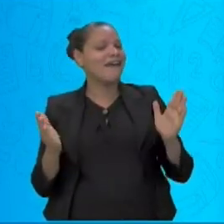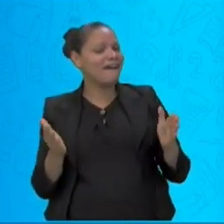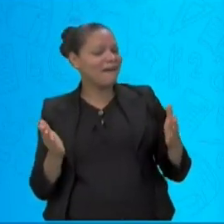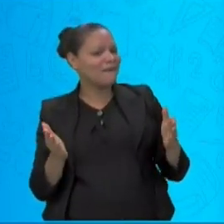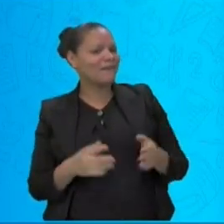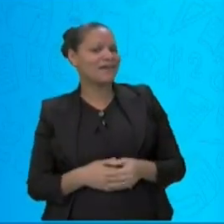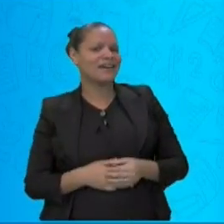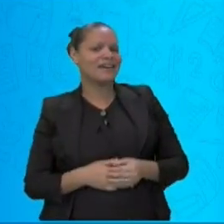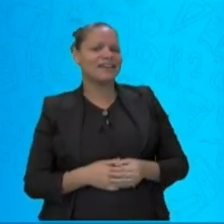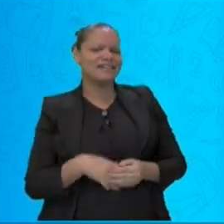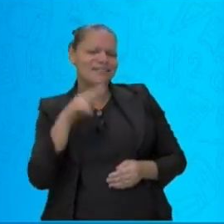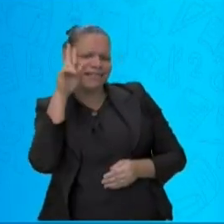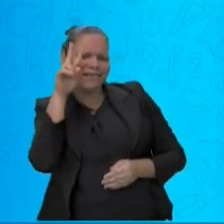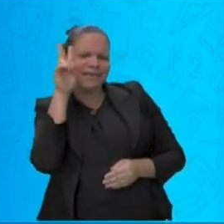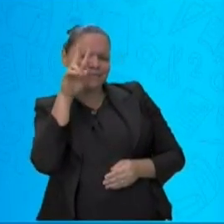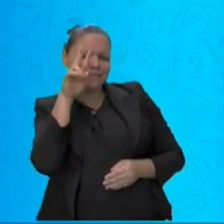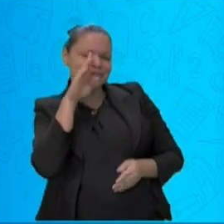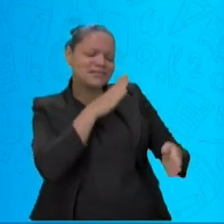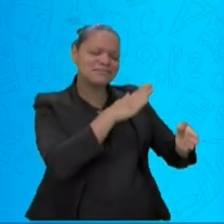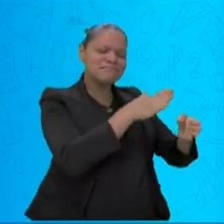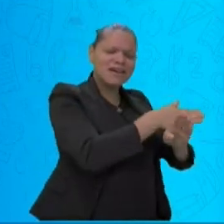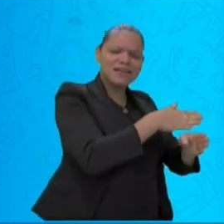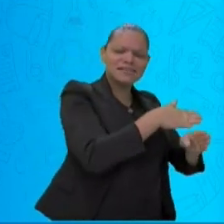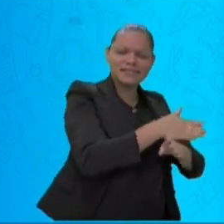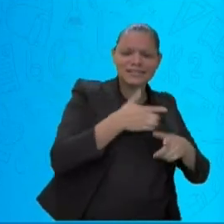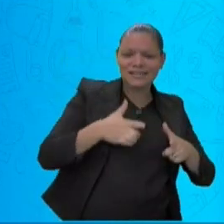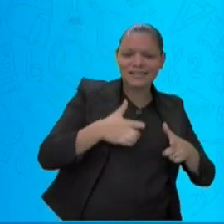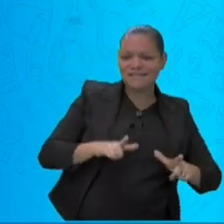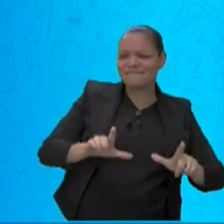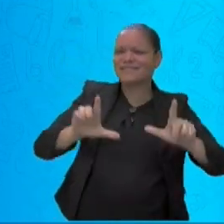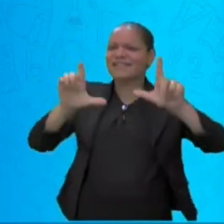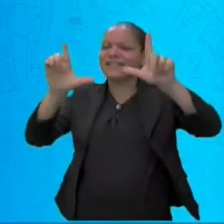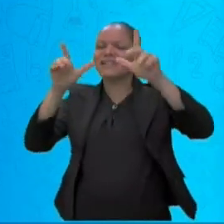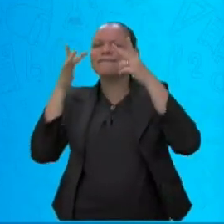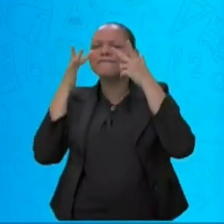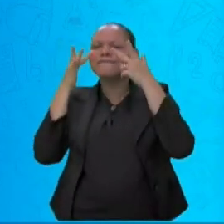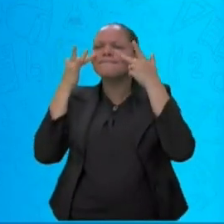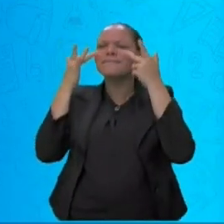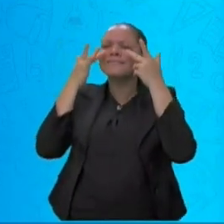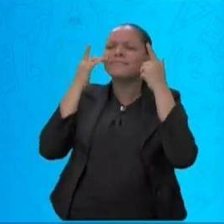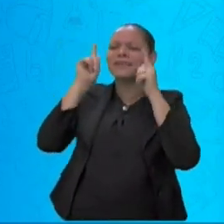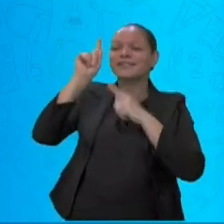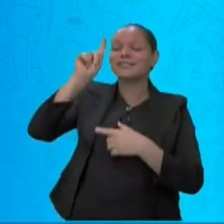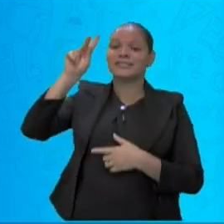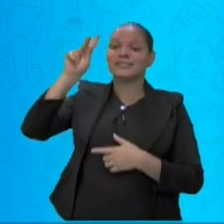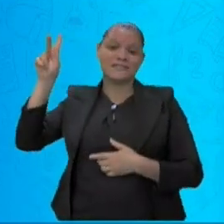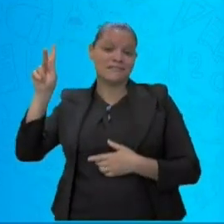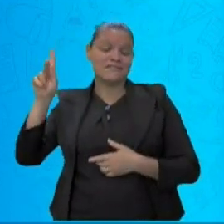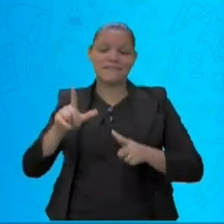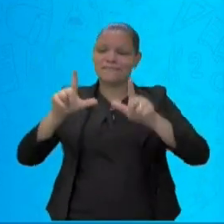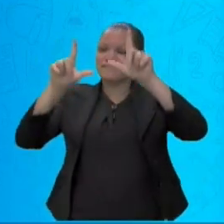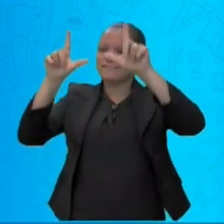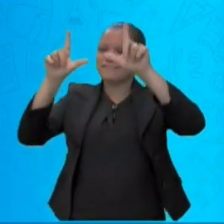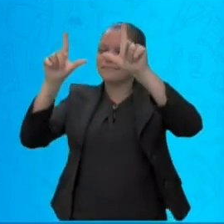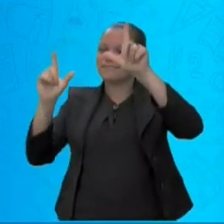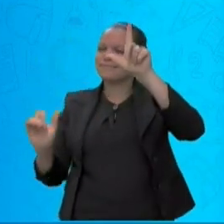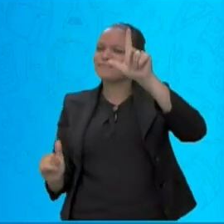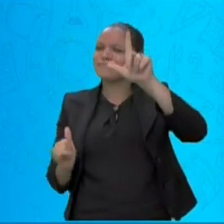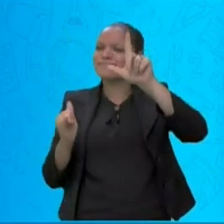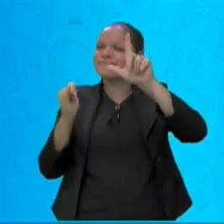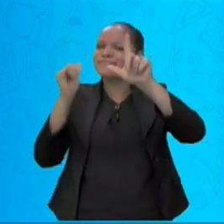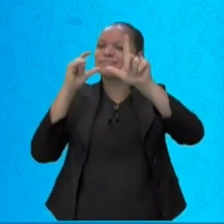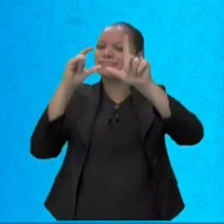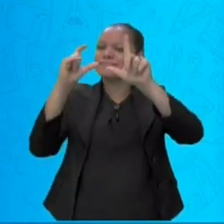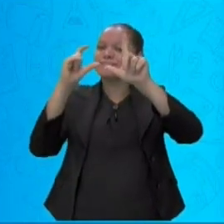E lembre-se, para acessar a plataforma SMEDGV, basta apontar a câmera do seu celular para a imagem que vai aparecer